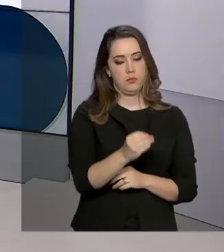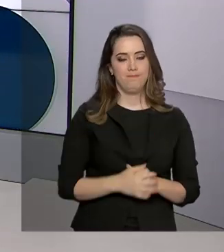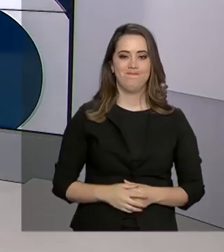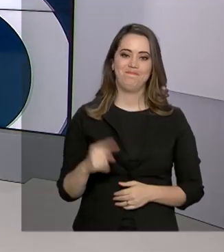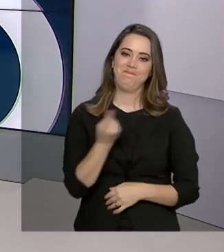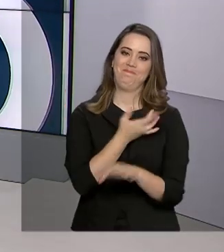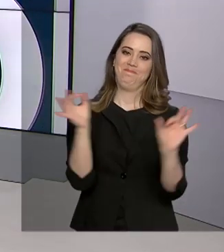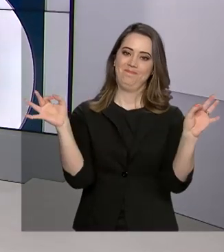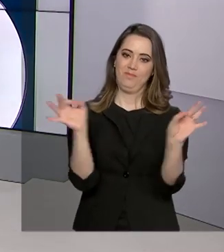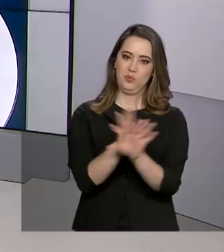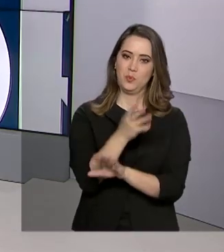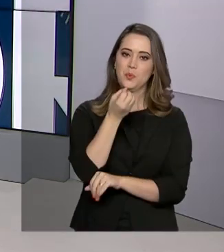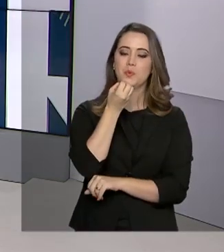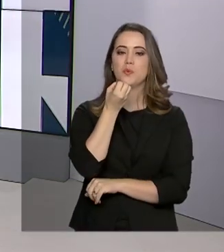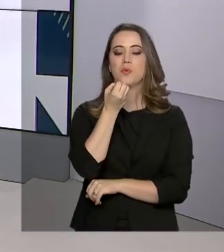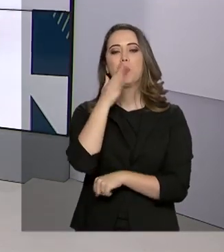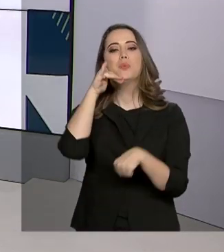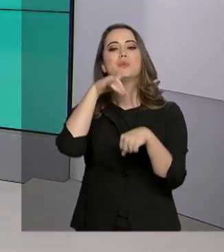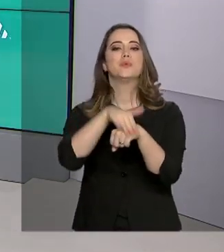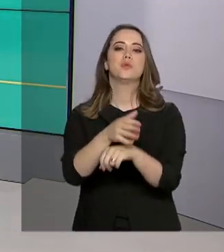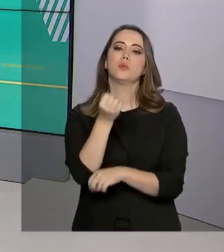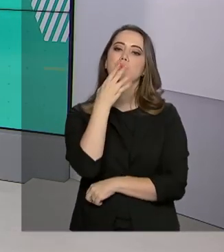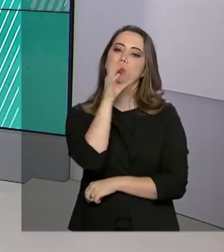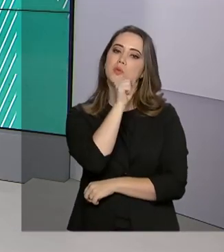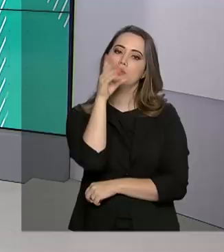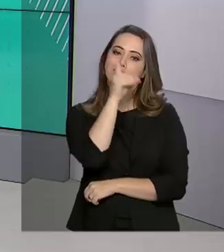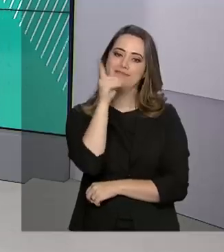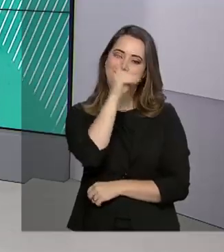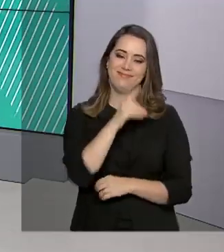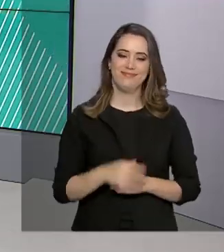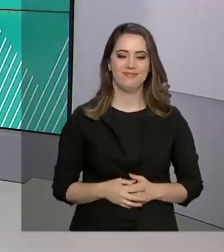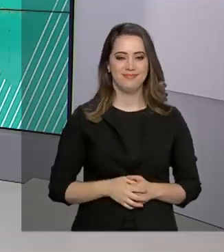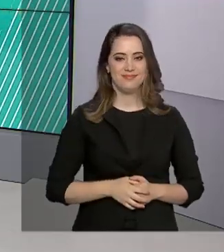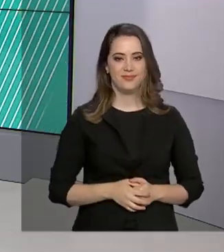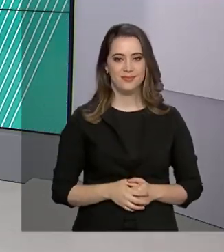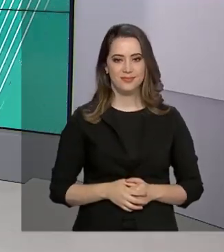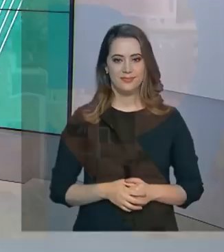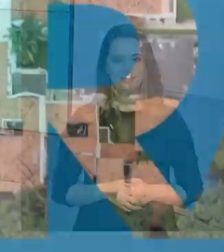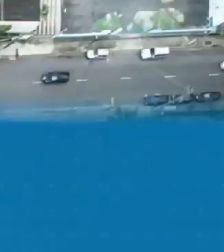E a gente fica por aqui. Para você, uma boa noite e um ótimo fim de semana.